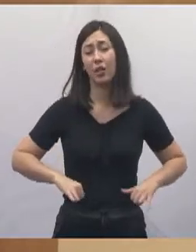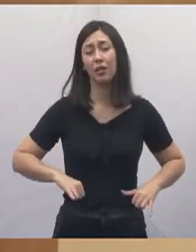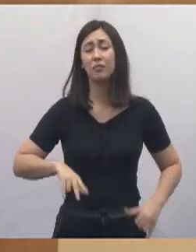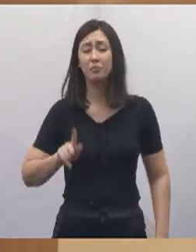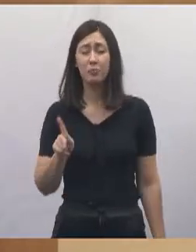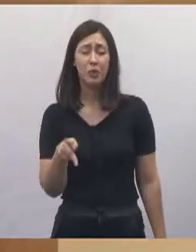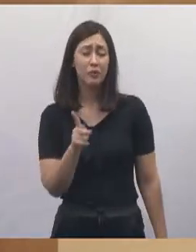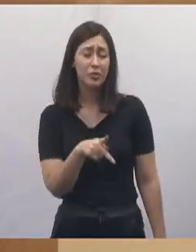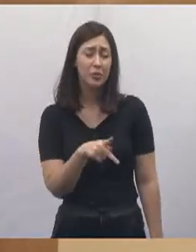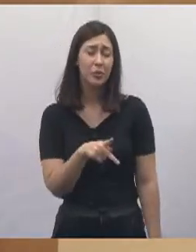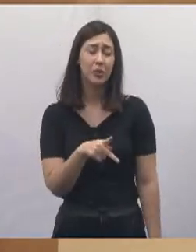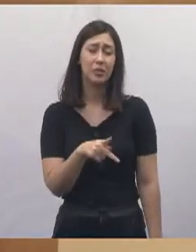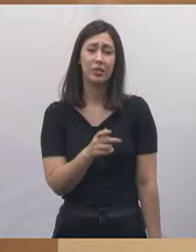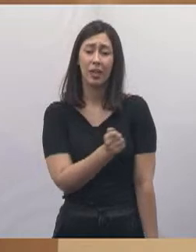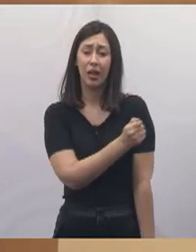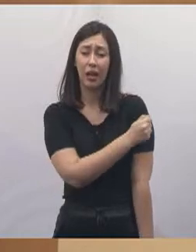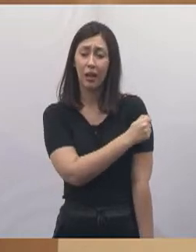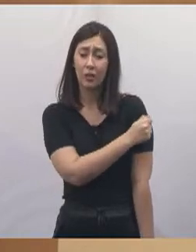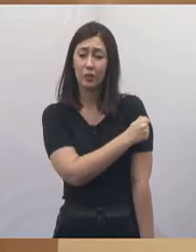professores, os alunos